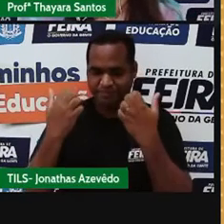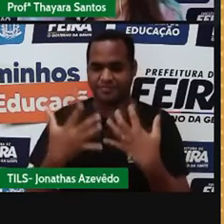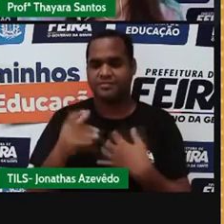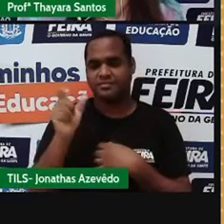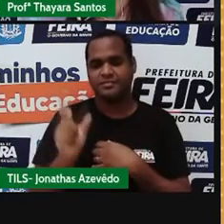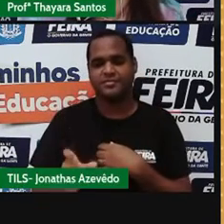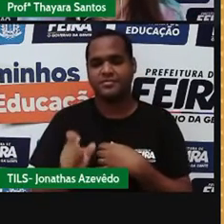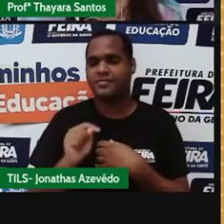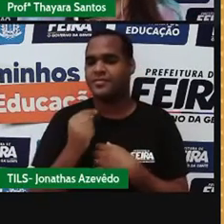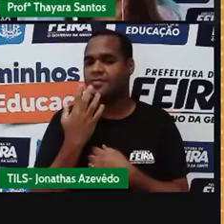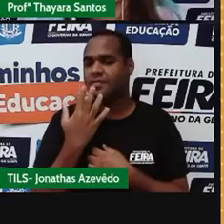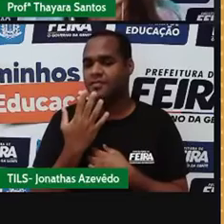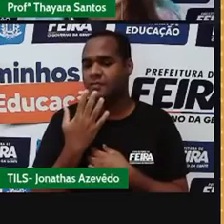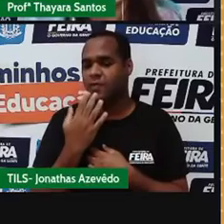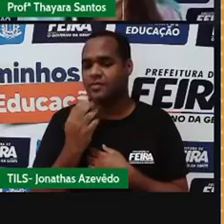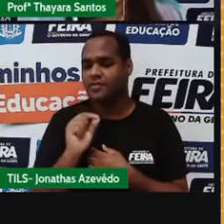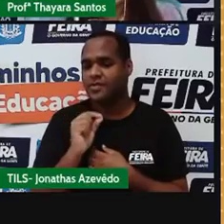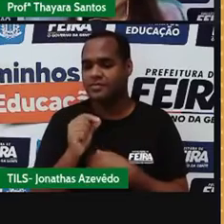aqui nessa cor branca.